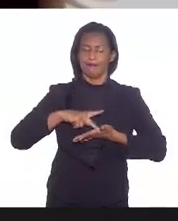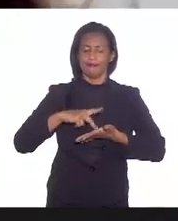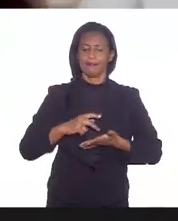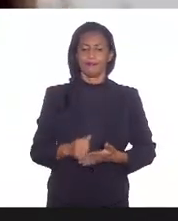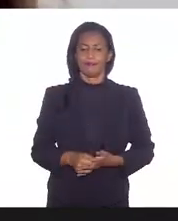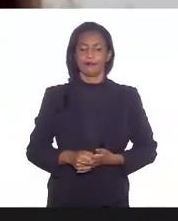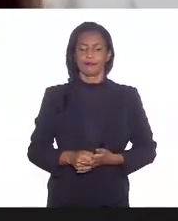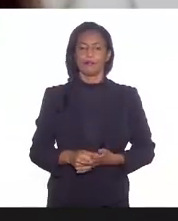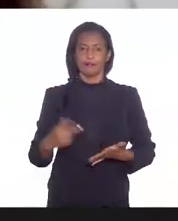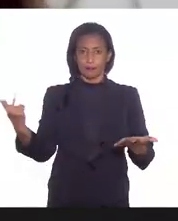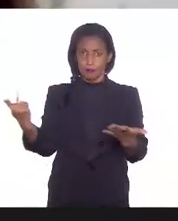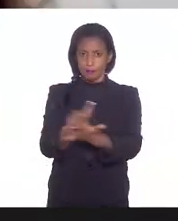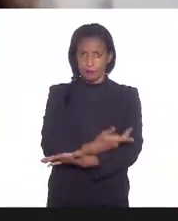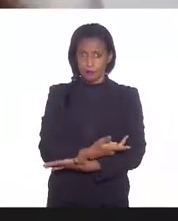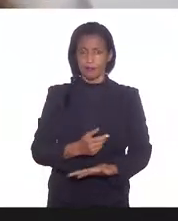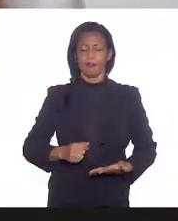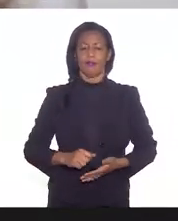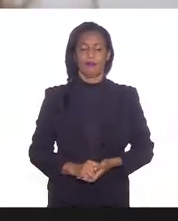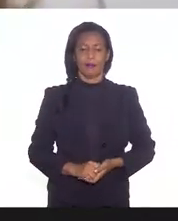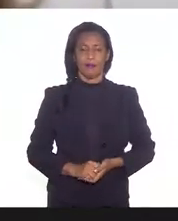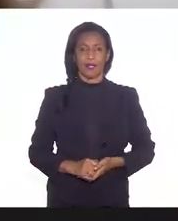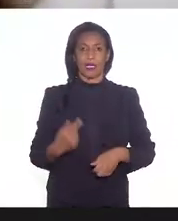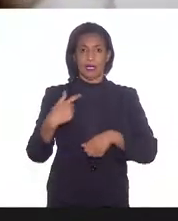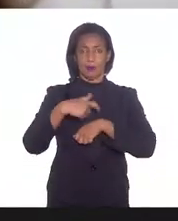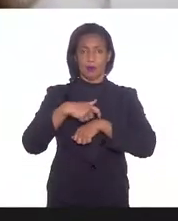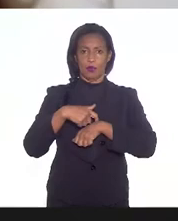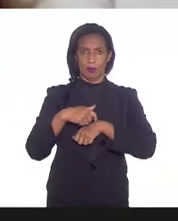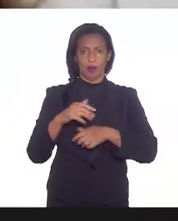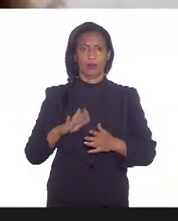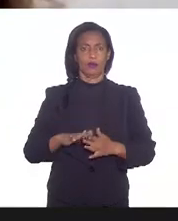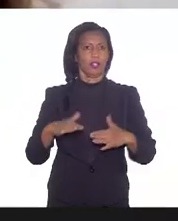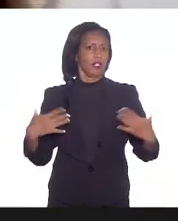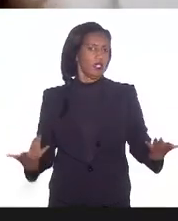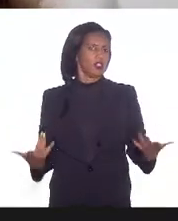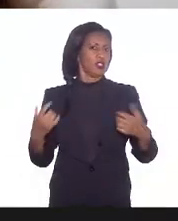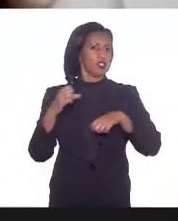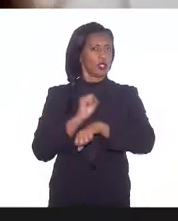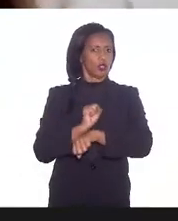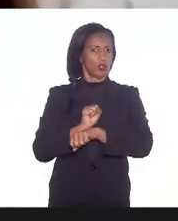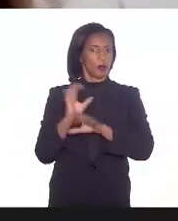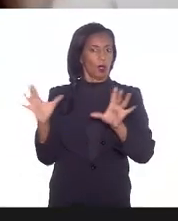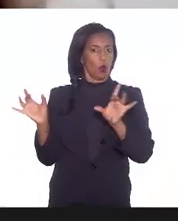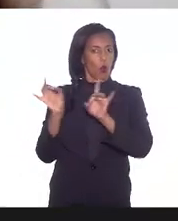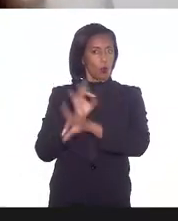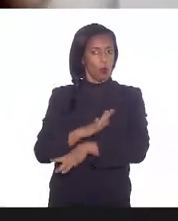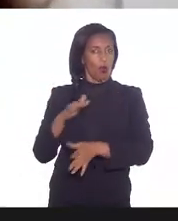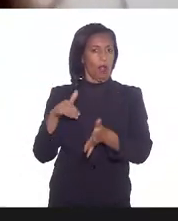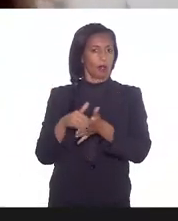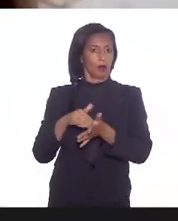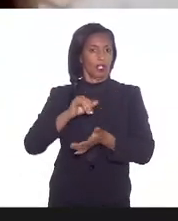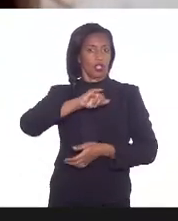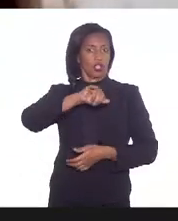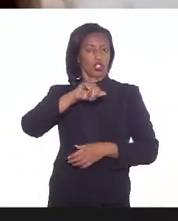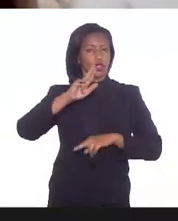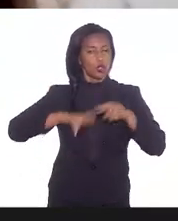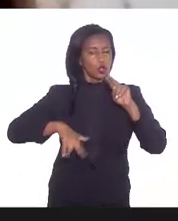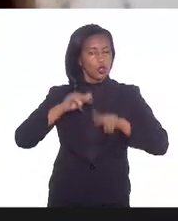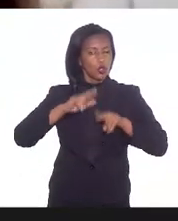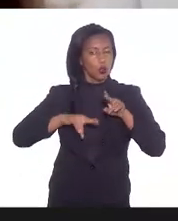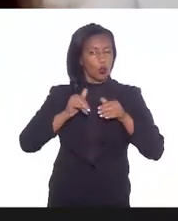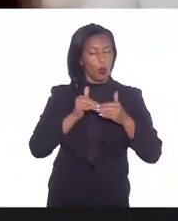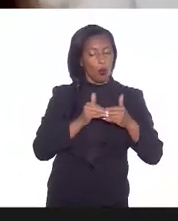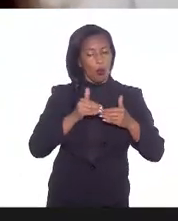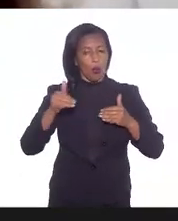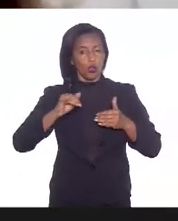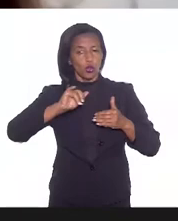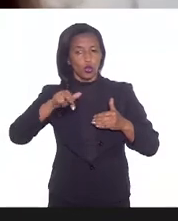está acontecendo, né, nesse momento e a gente espera essa conclusão até junho para que julho realmente a